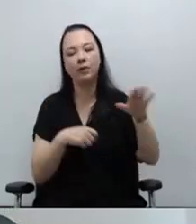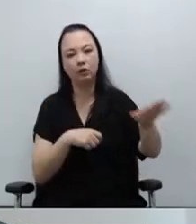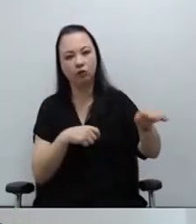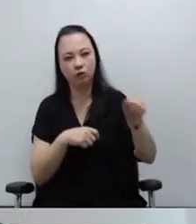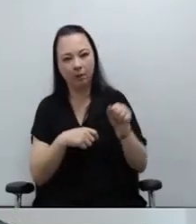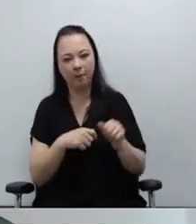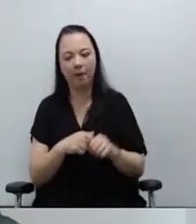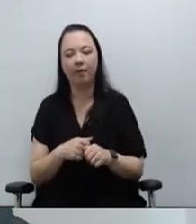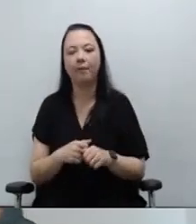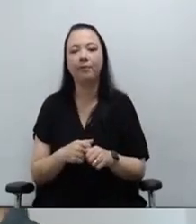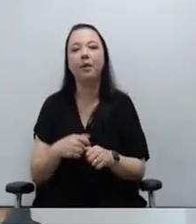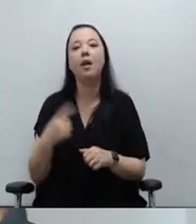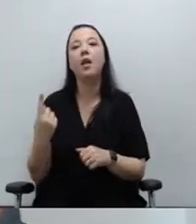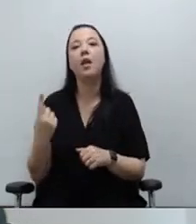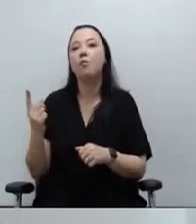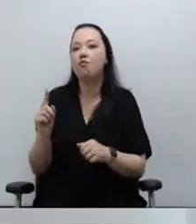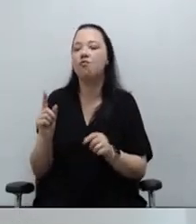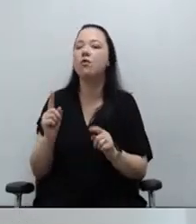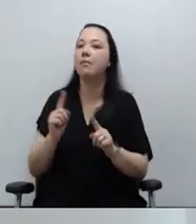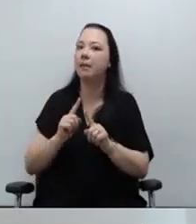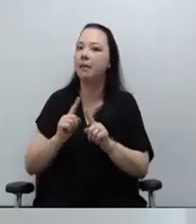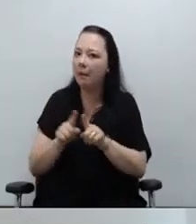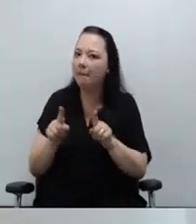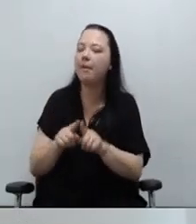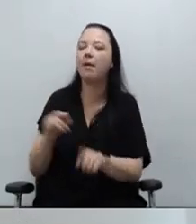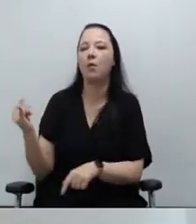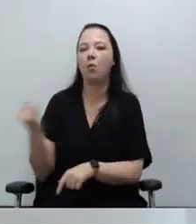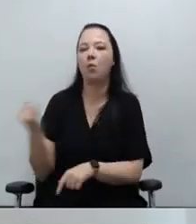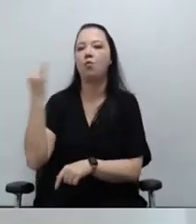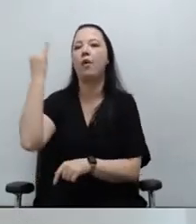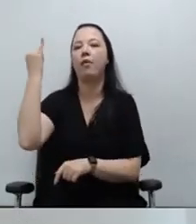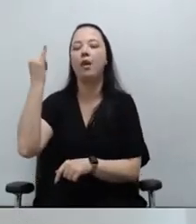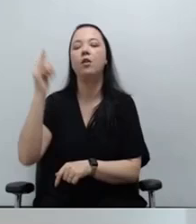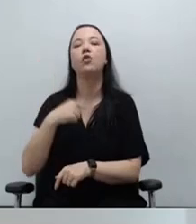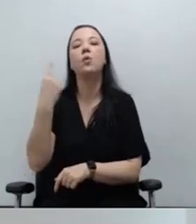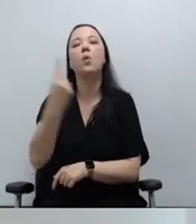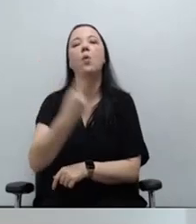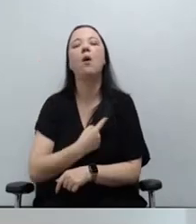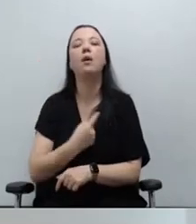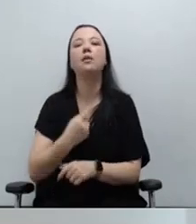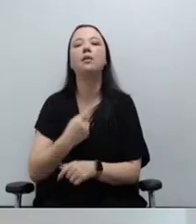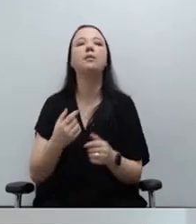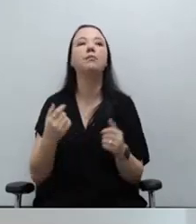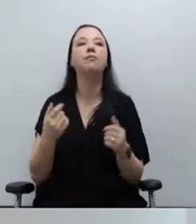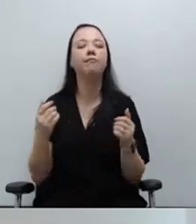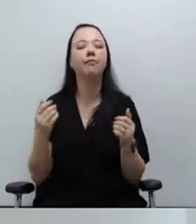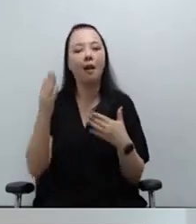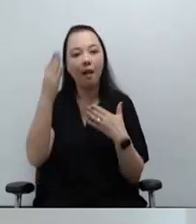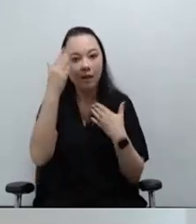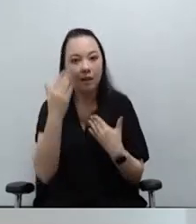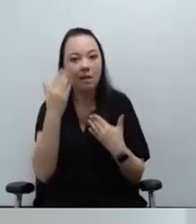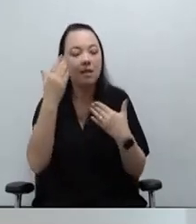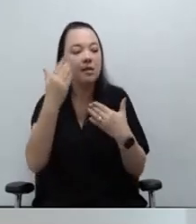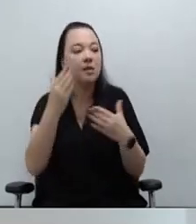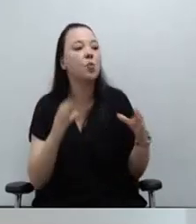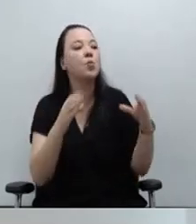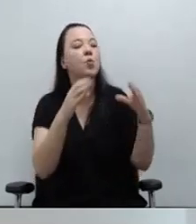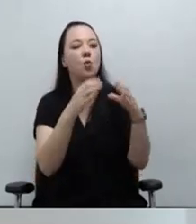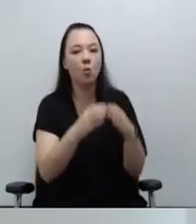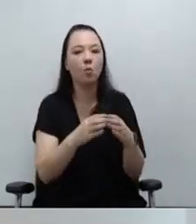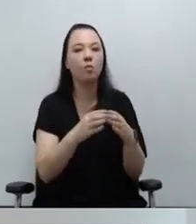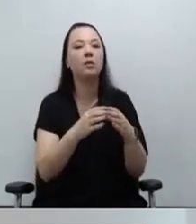E, por último, e não menos importante, parabenizamos a realização do mutirão de reconhecimento de